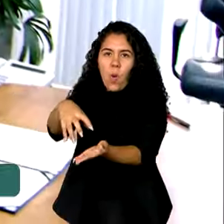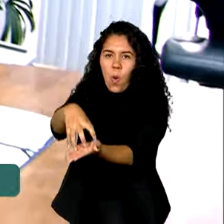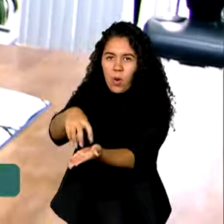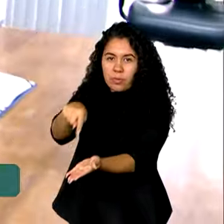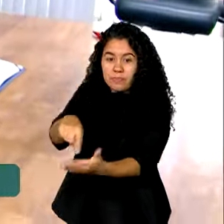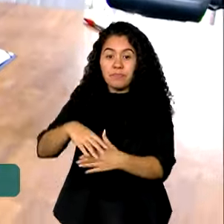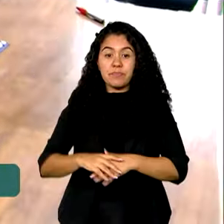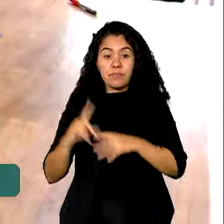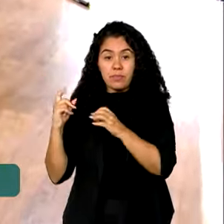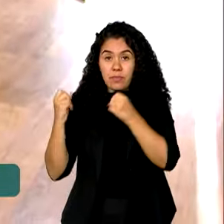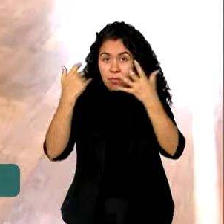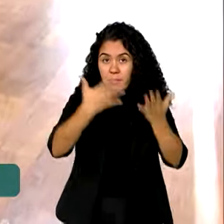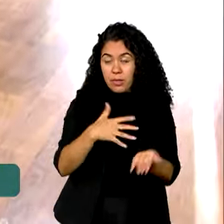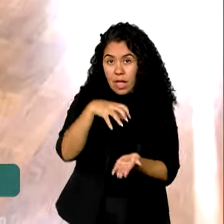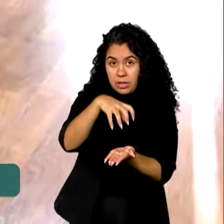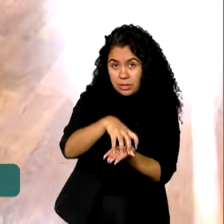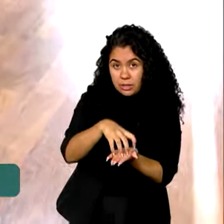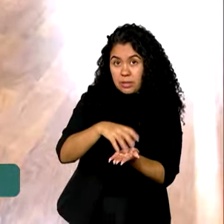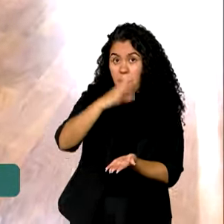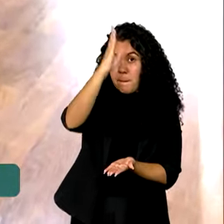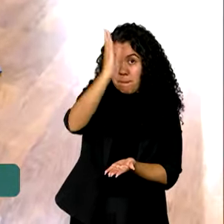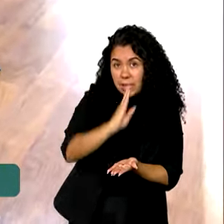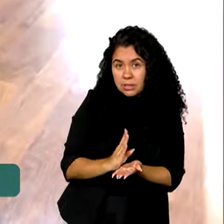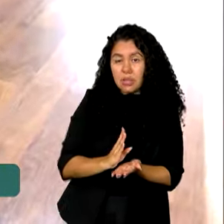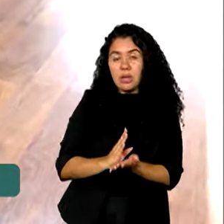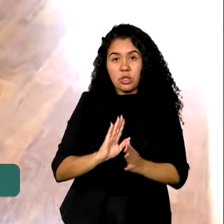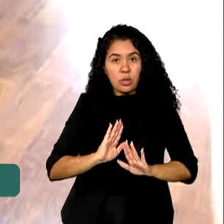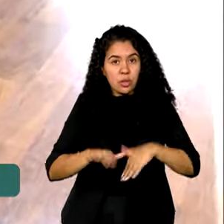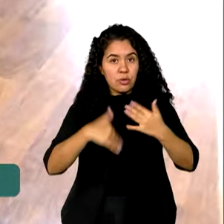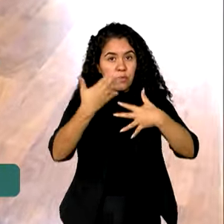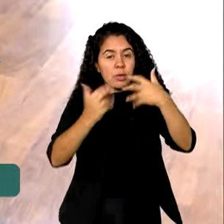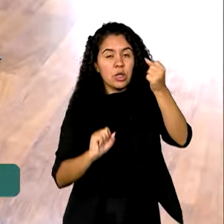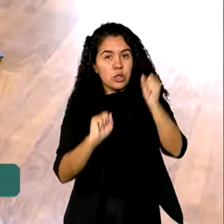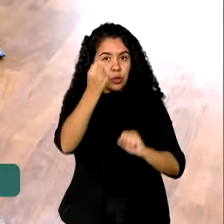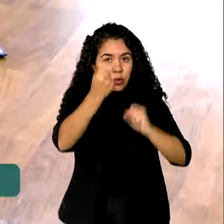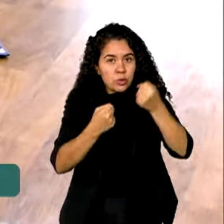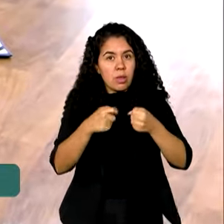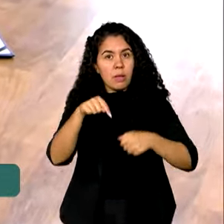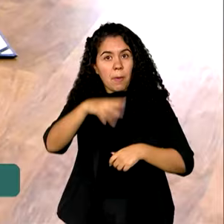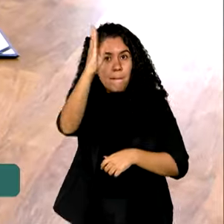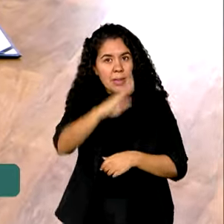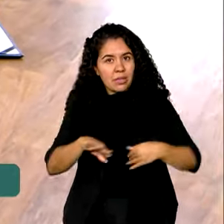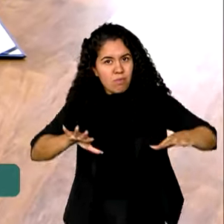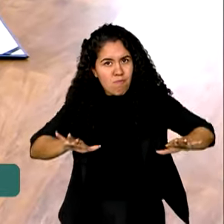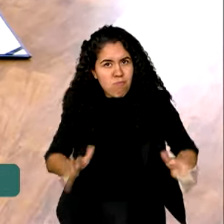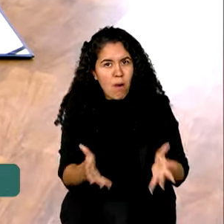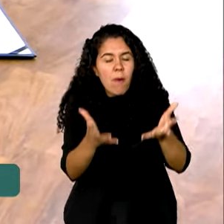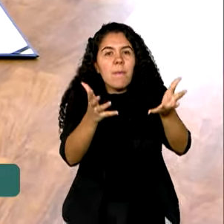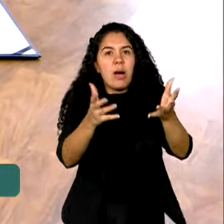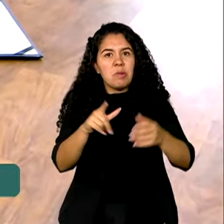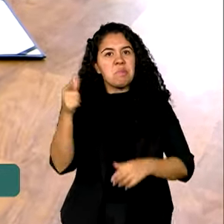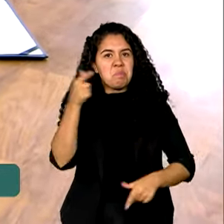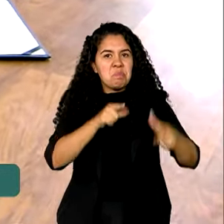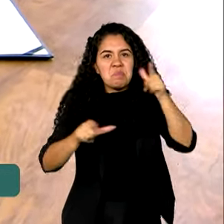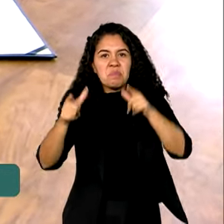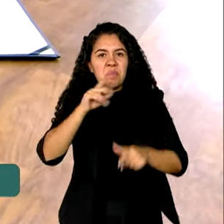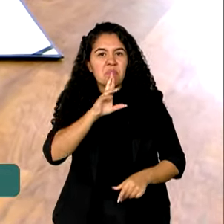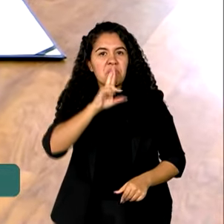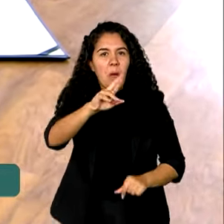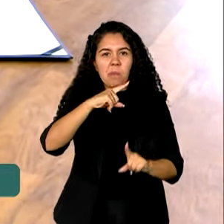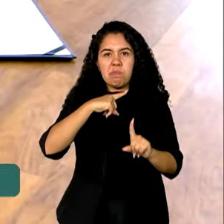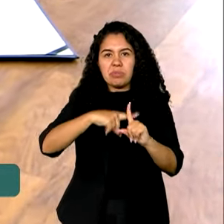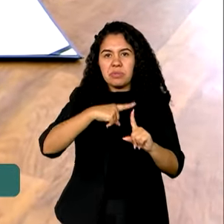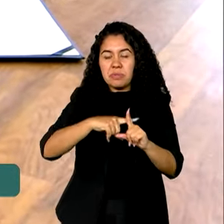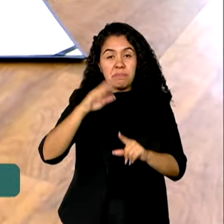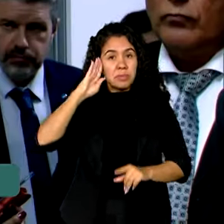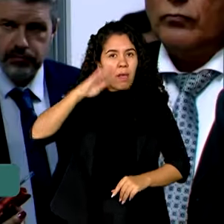Brasileira de Desenvolvimento Industrial, promover essa modernização do país pode trazer muitos benefícios para